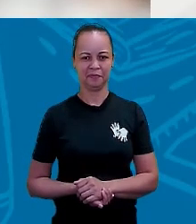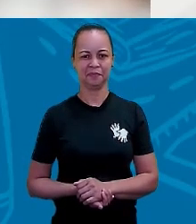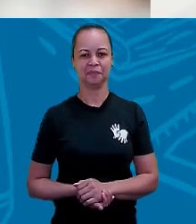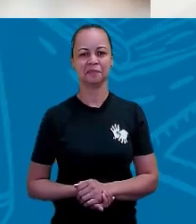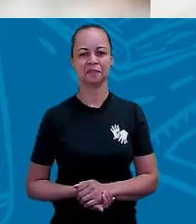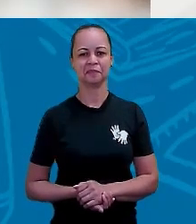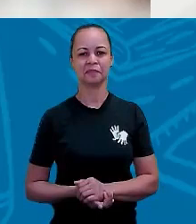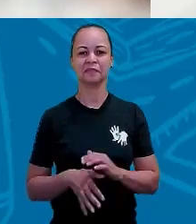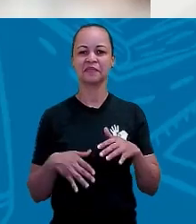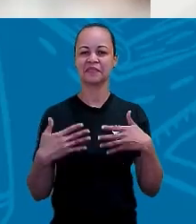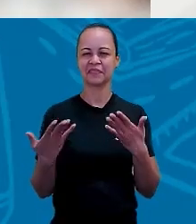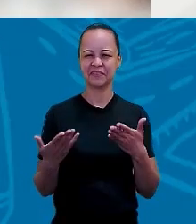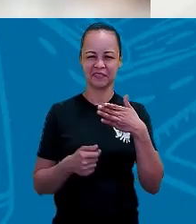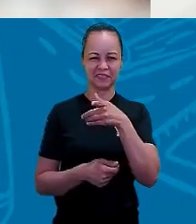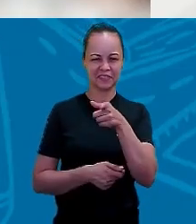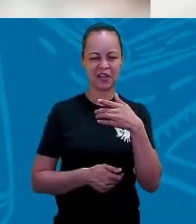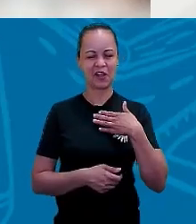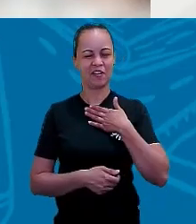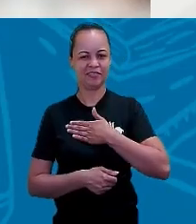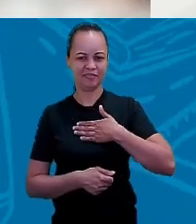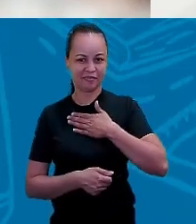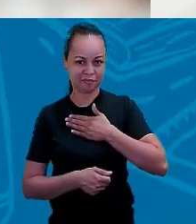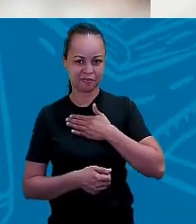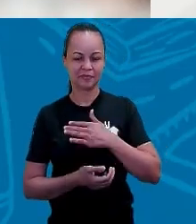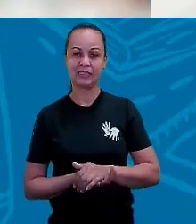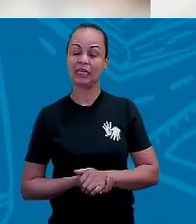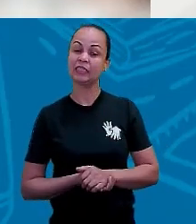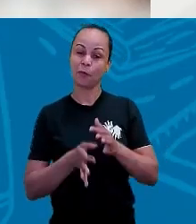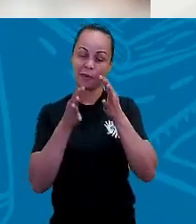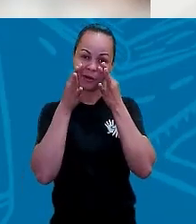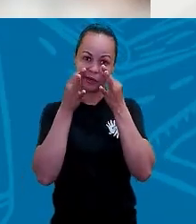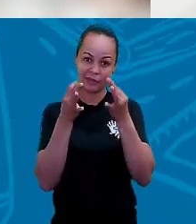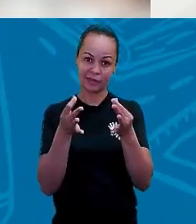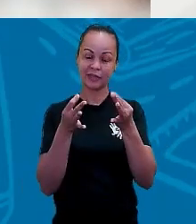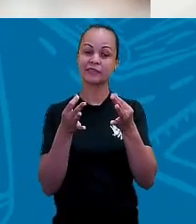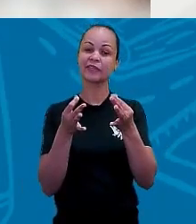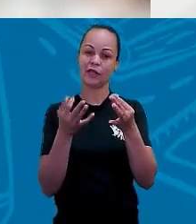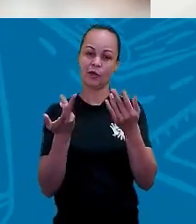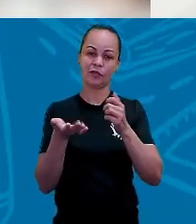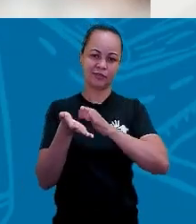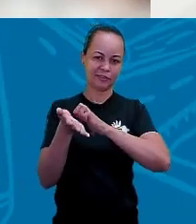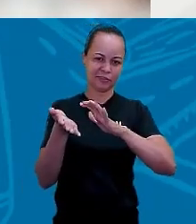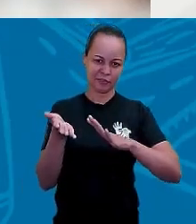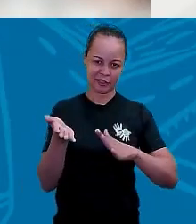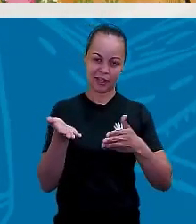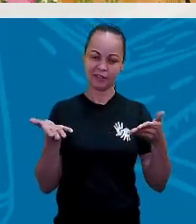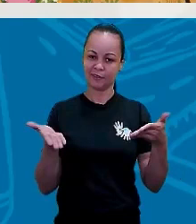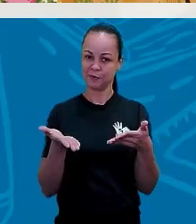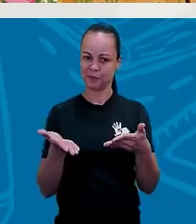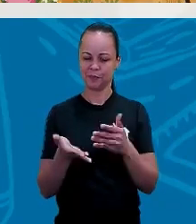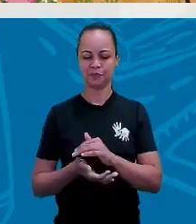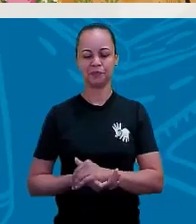And then, if you liked it, then pay attention to the suggestions of activities.